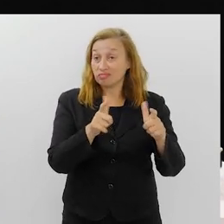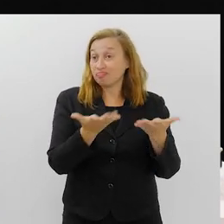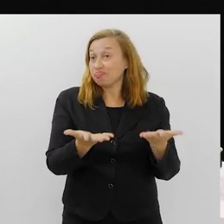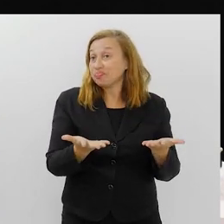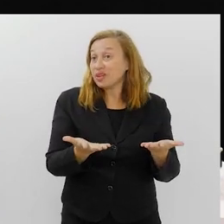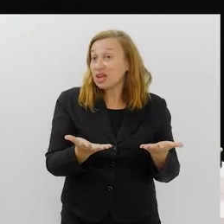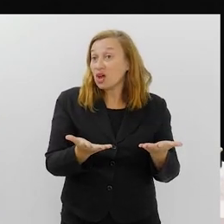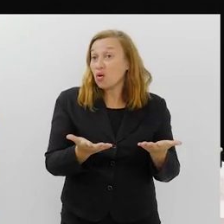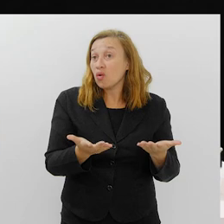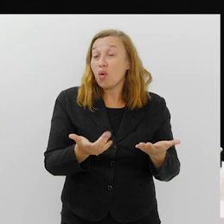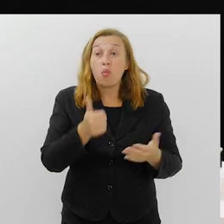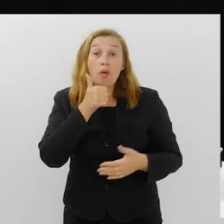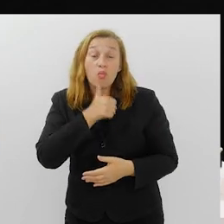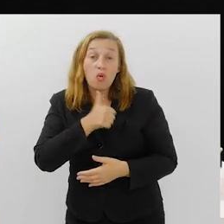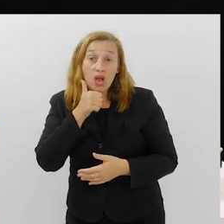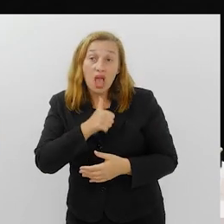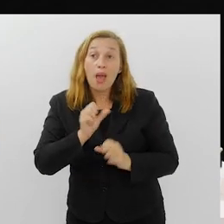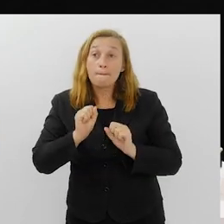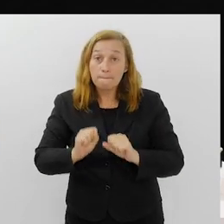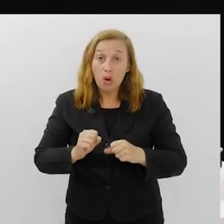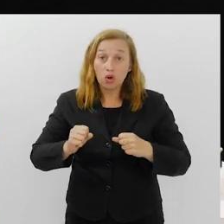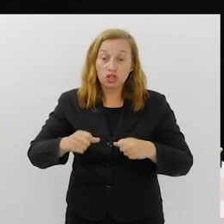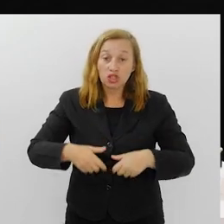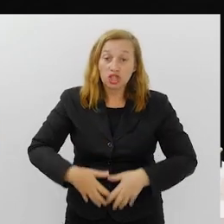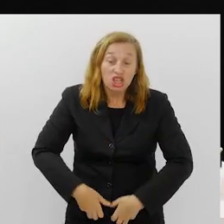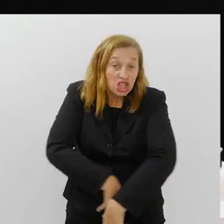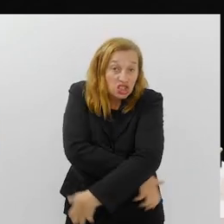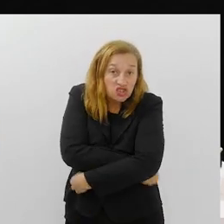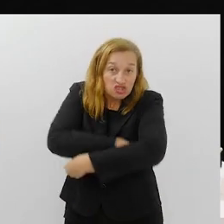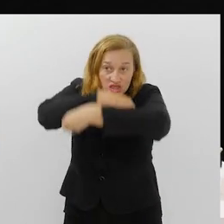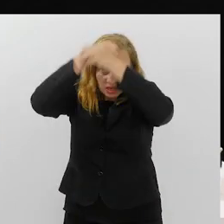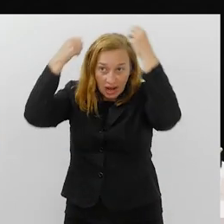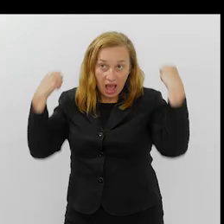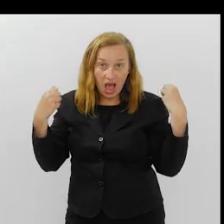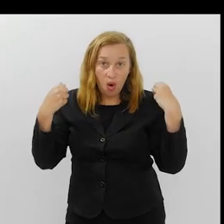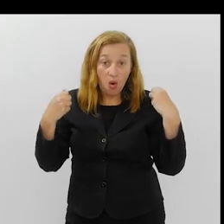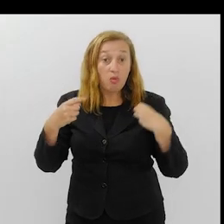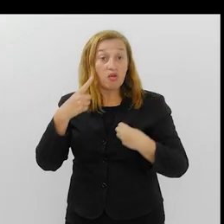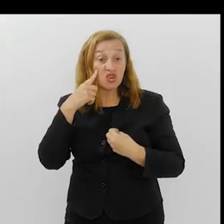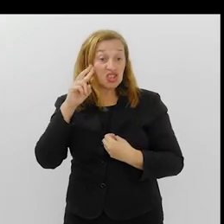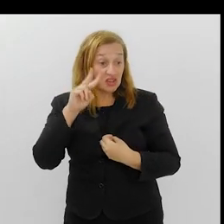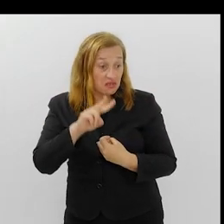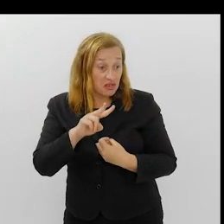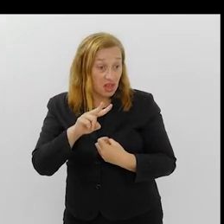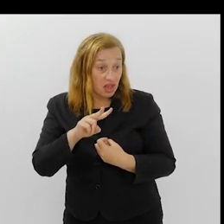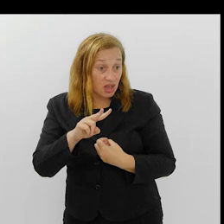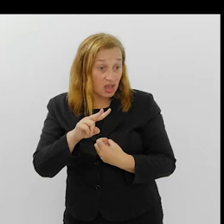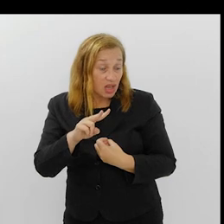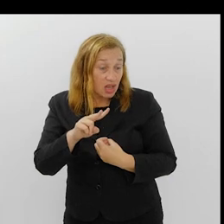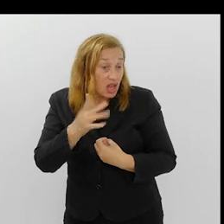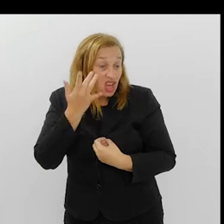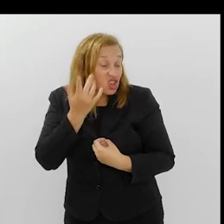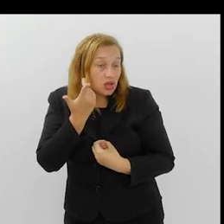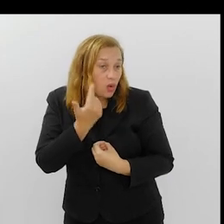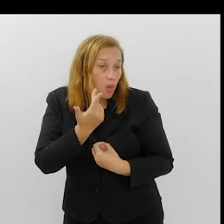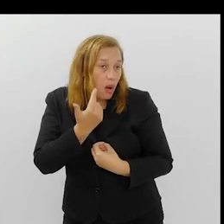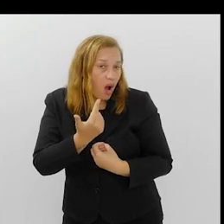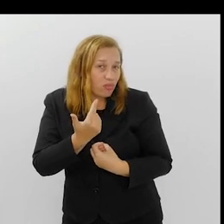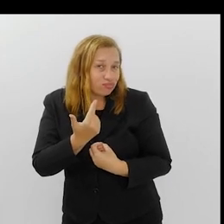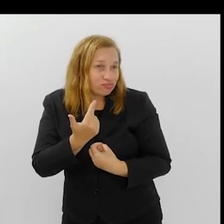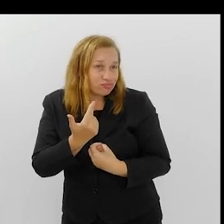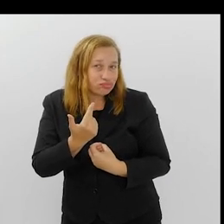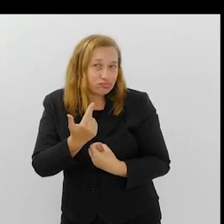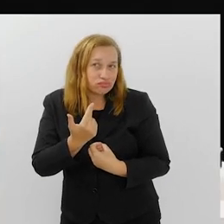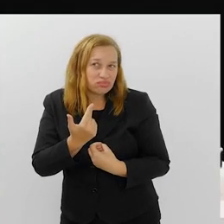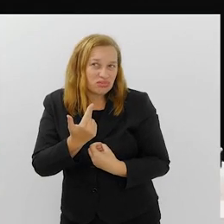espaço onde uma mulher pode se trocar na sua frente, literalmente trocar de roupa na sua frente, que você não